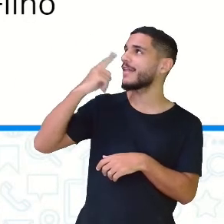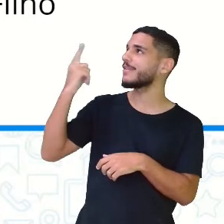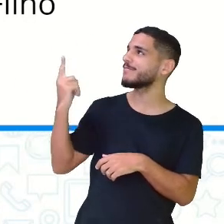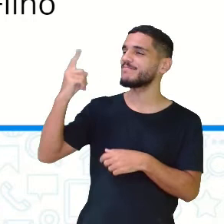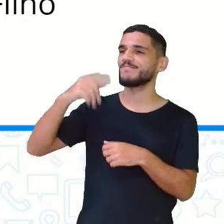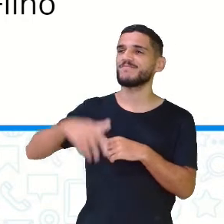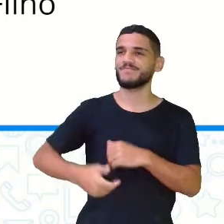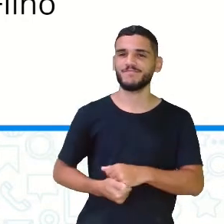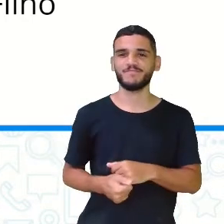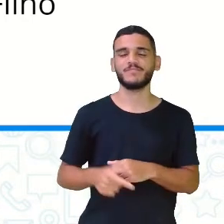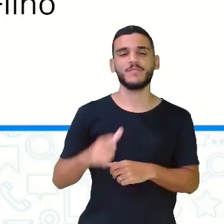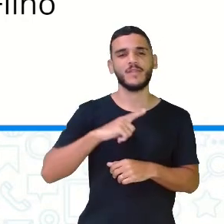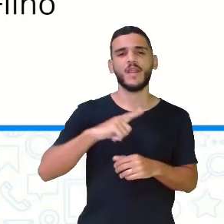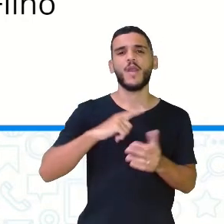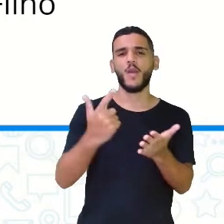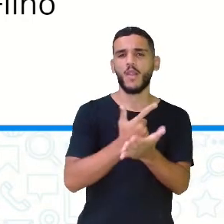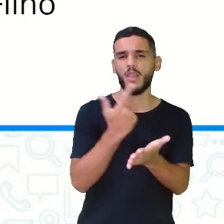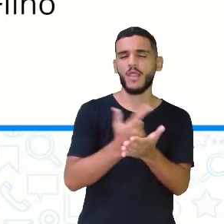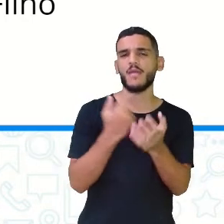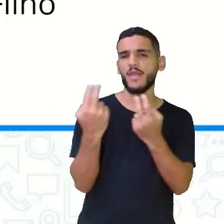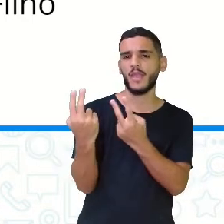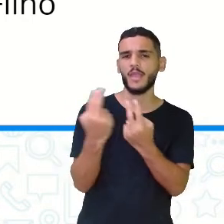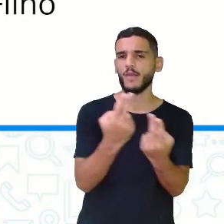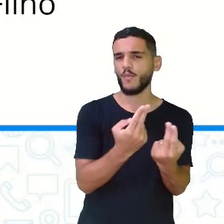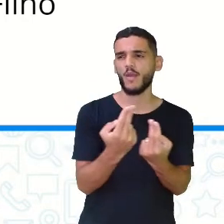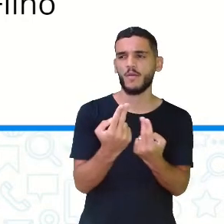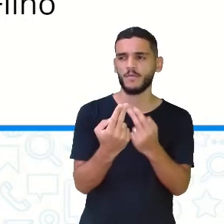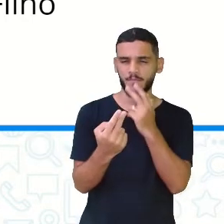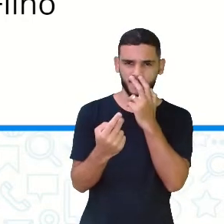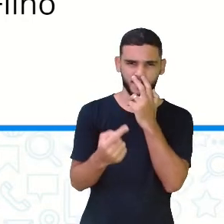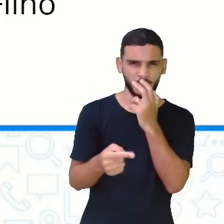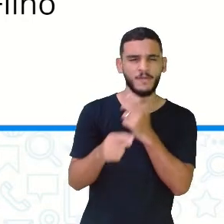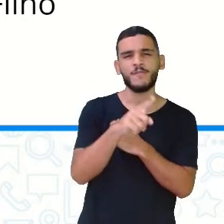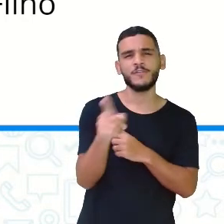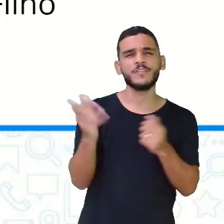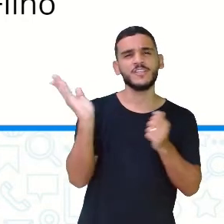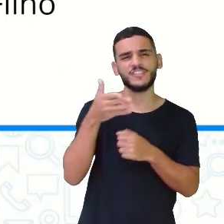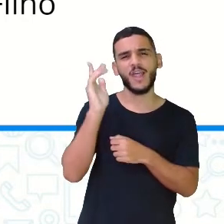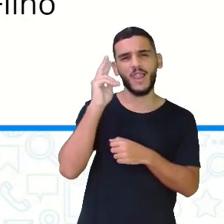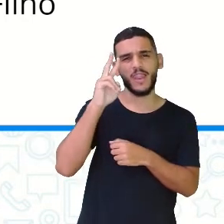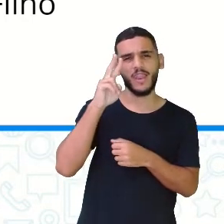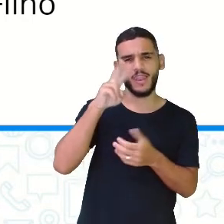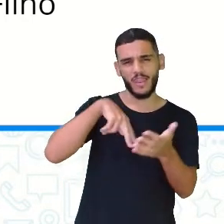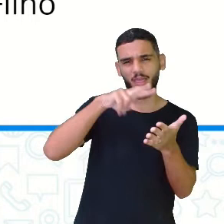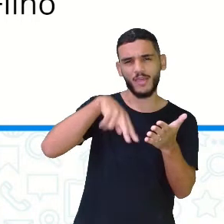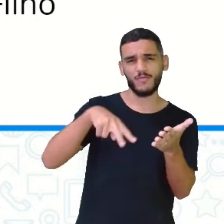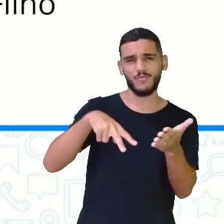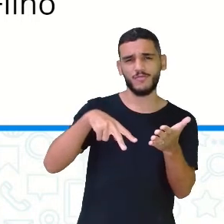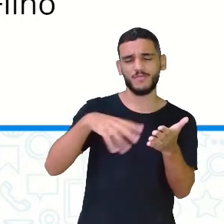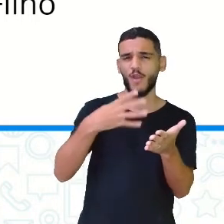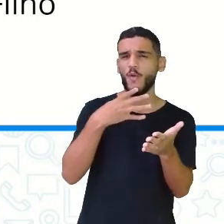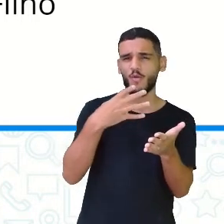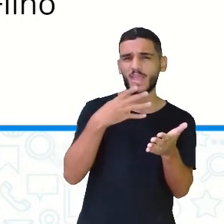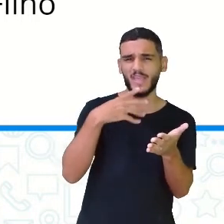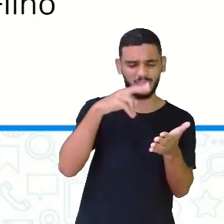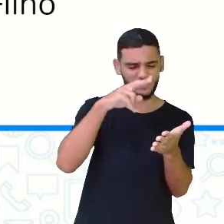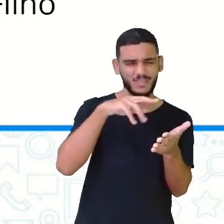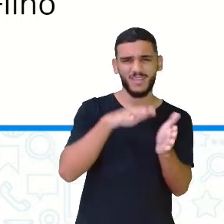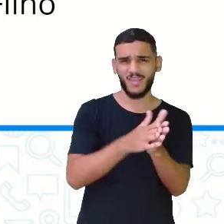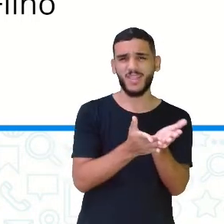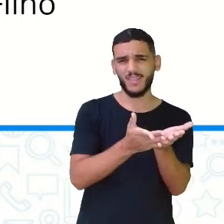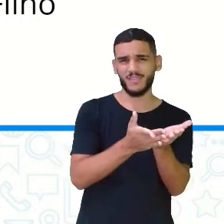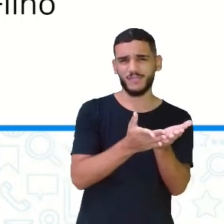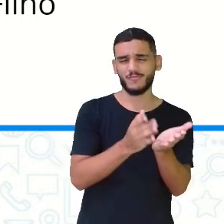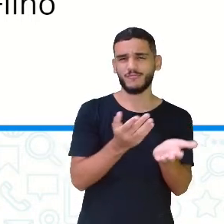livrinho que eu tenho aqui na mesa. Você já leu este livro? Conhece esse livro? A sua professora já leu para você?